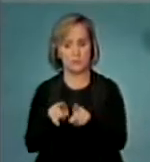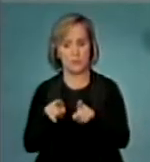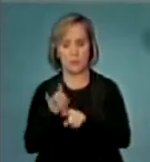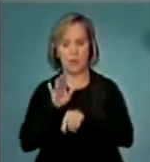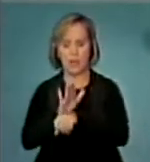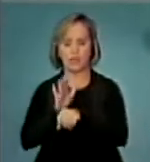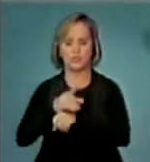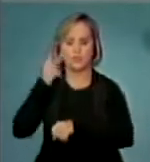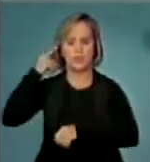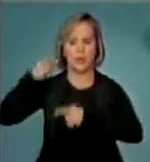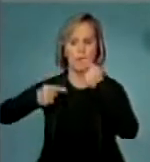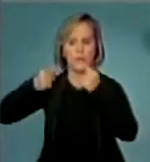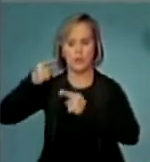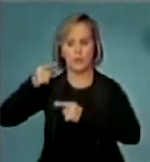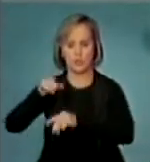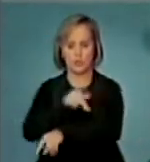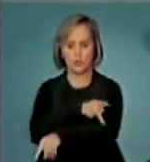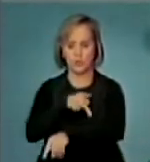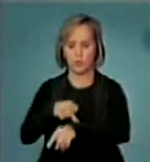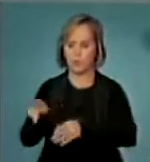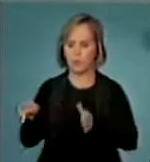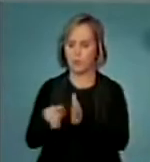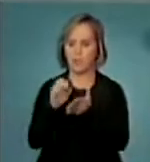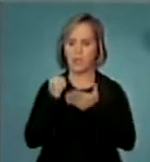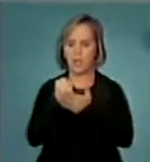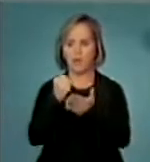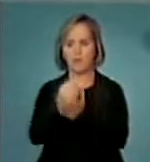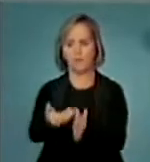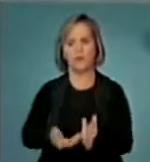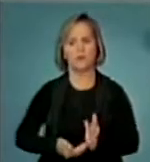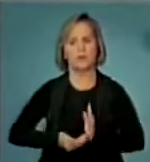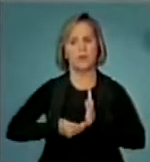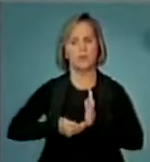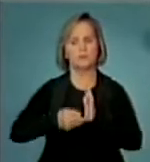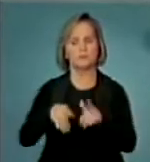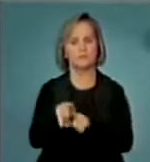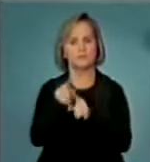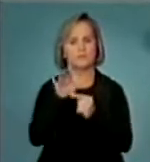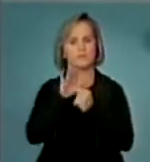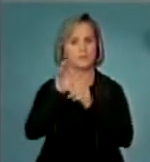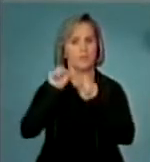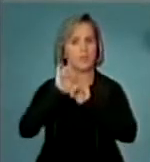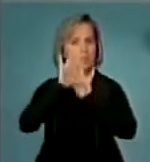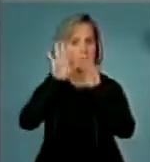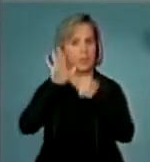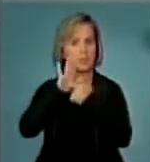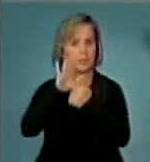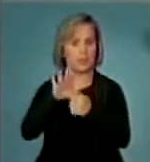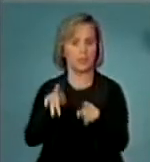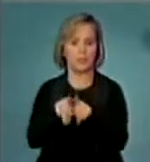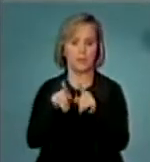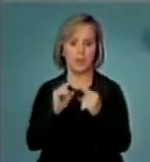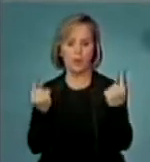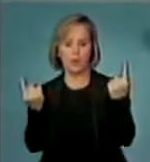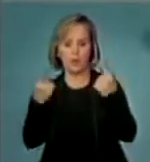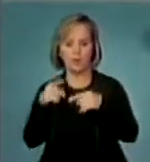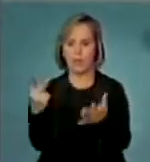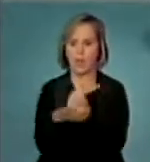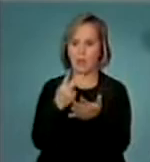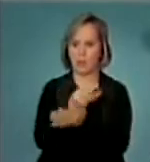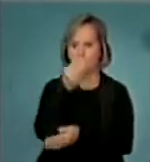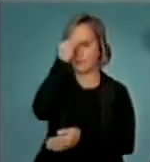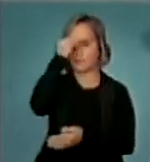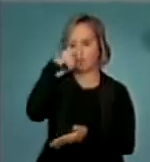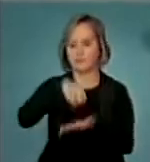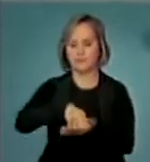-pedagógico a favor da Câmara dos Deputados, da transparência e contra a impunidade. Pessoal, a